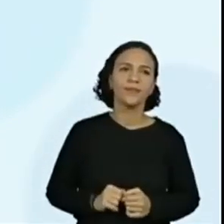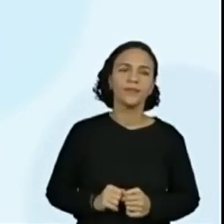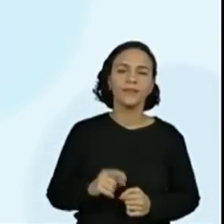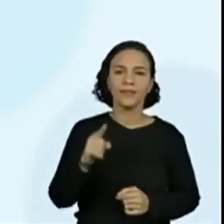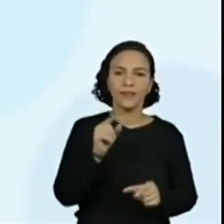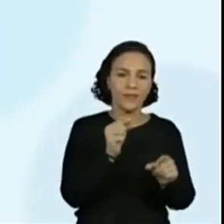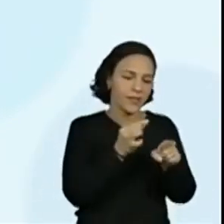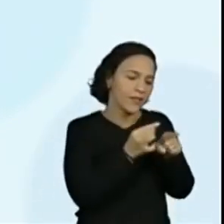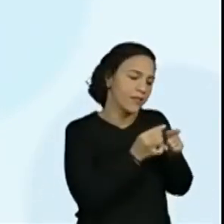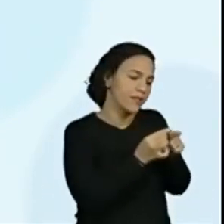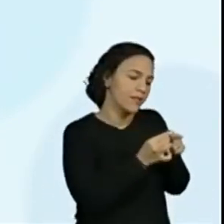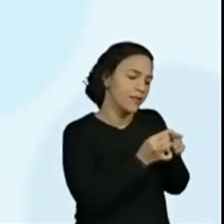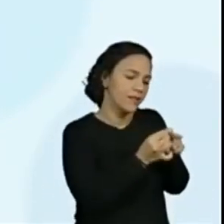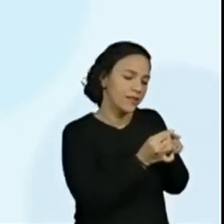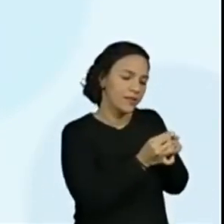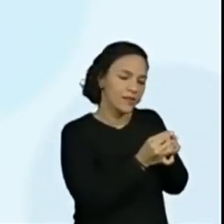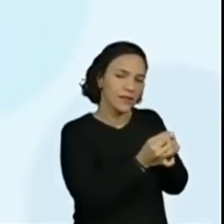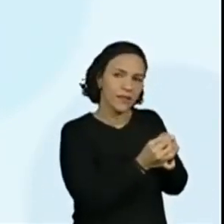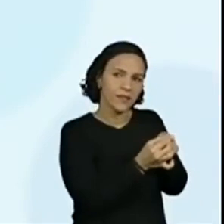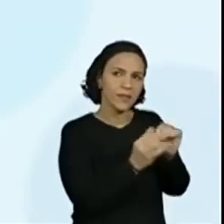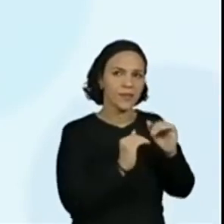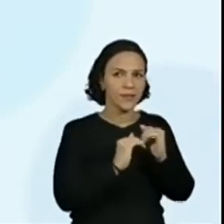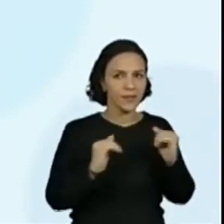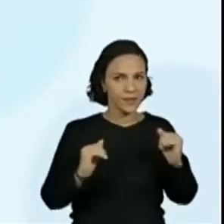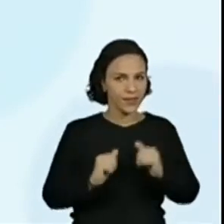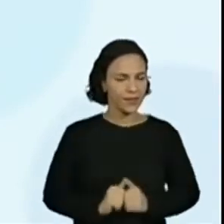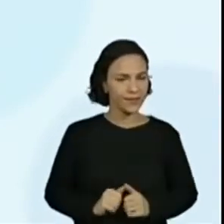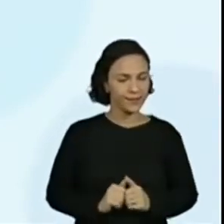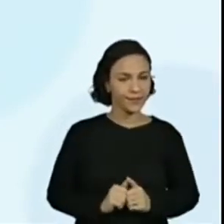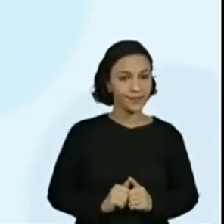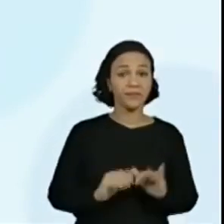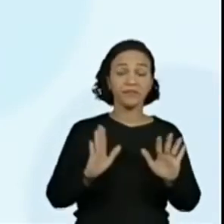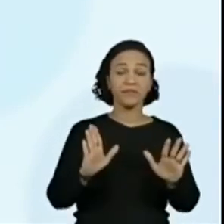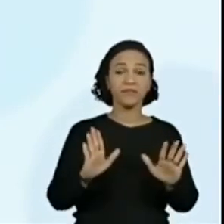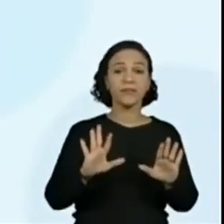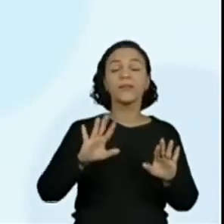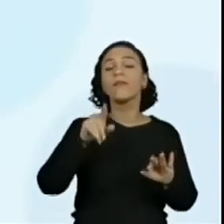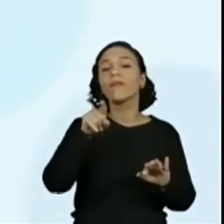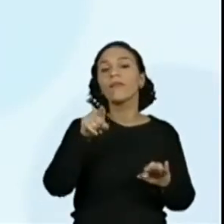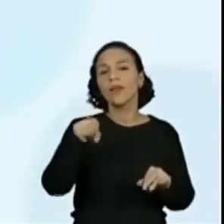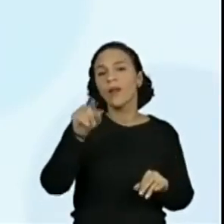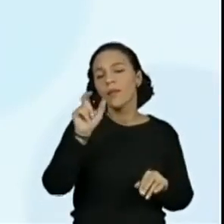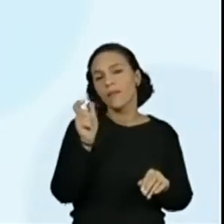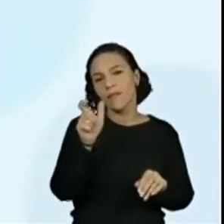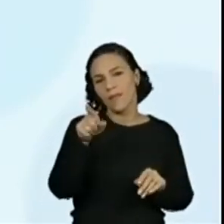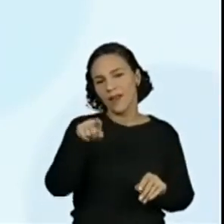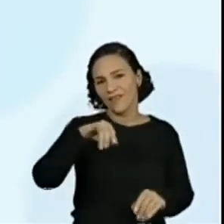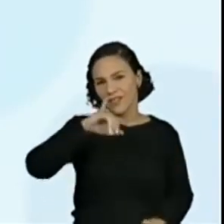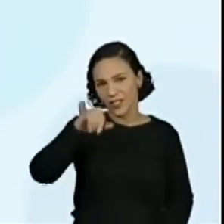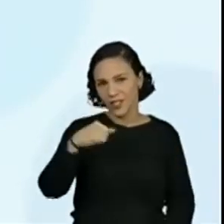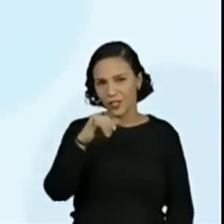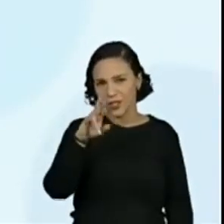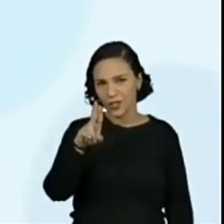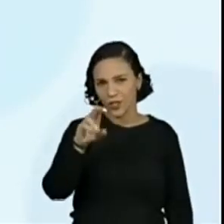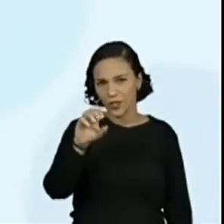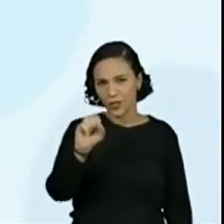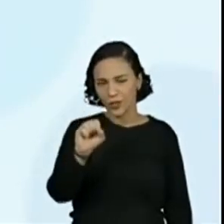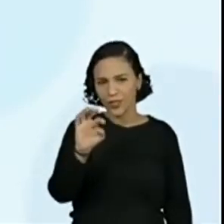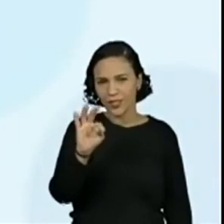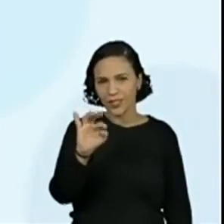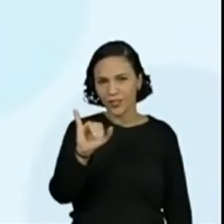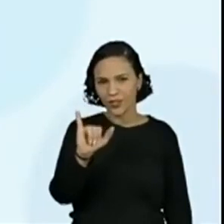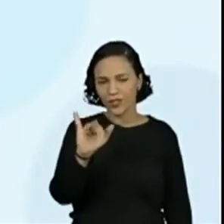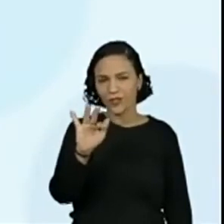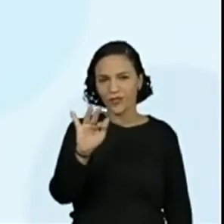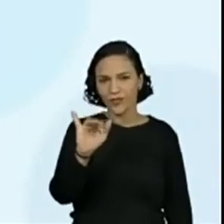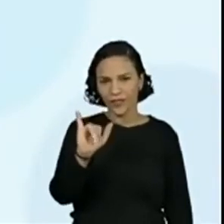Separando sílabas. Isso é o ponto final, né? E justificamos? Não justificamos? Sim. Só ficou sim? Não,